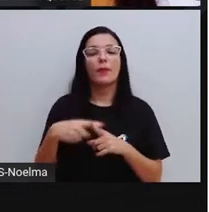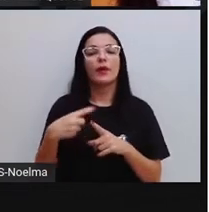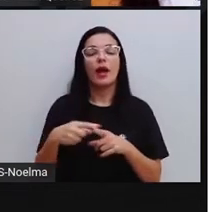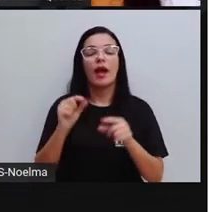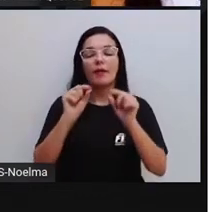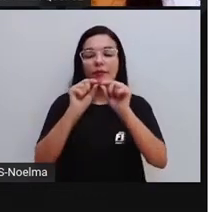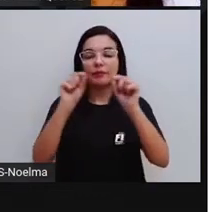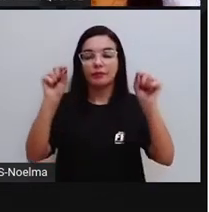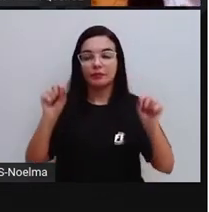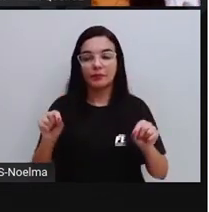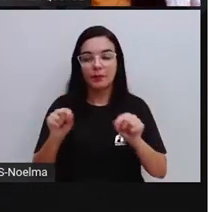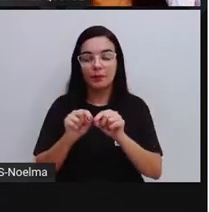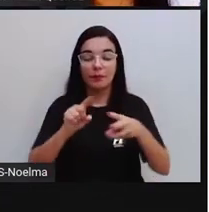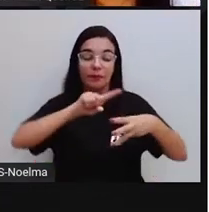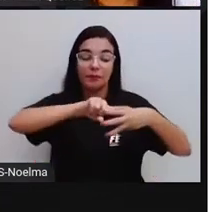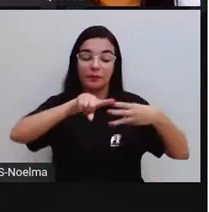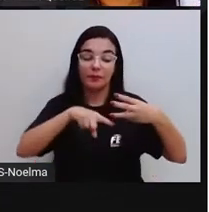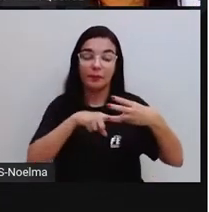por,